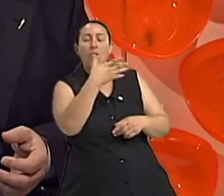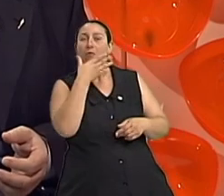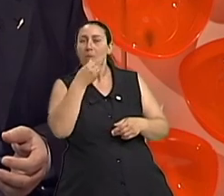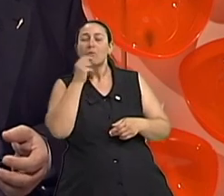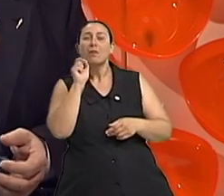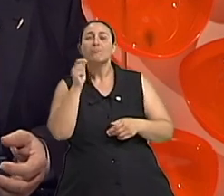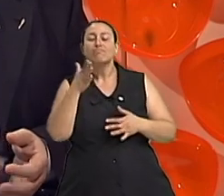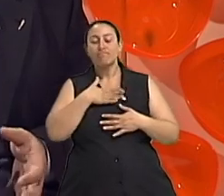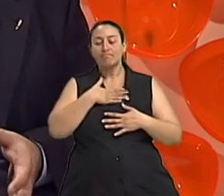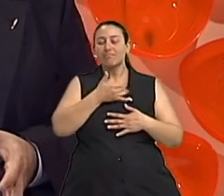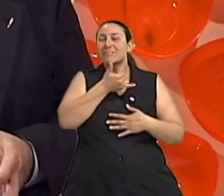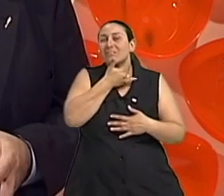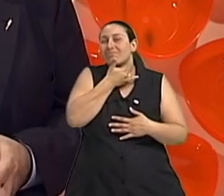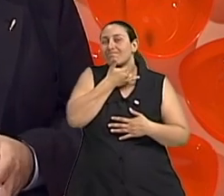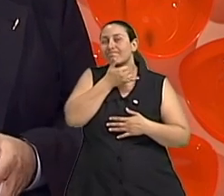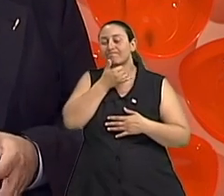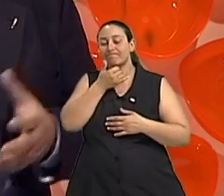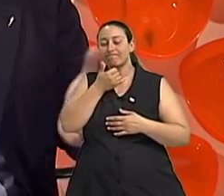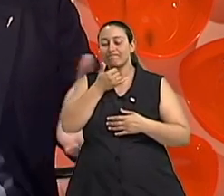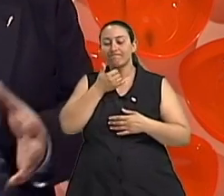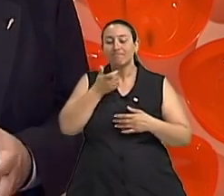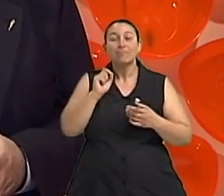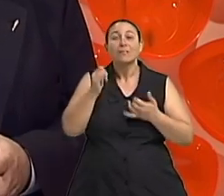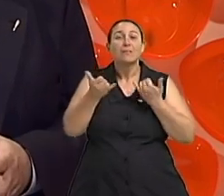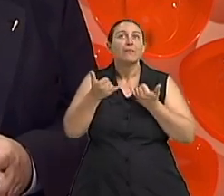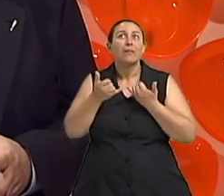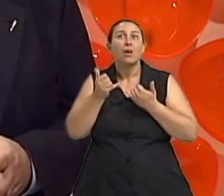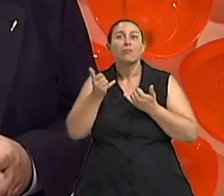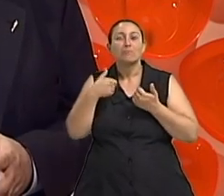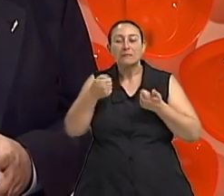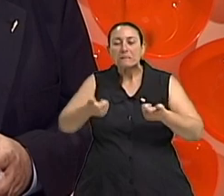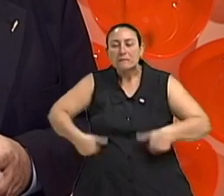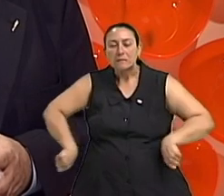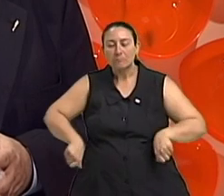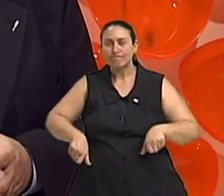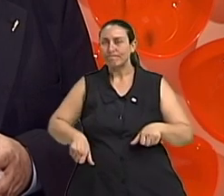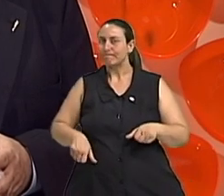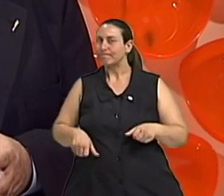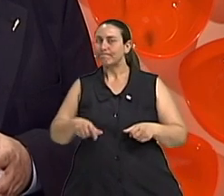decepção expressa na fisionomia quando precisam usar desse recurso